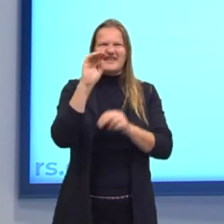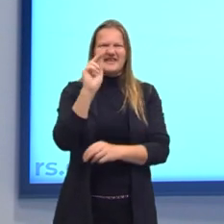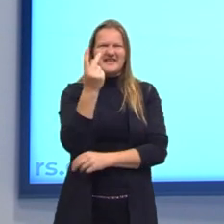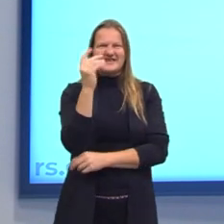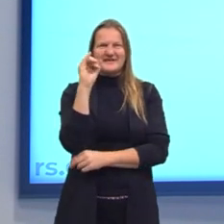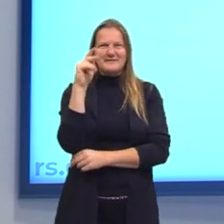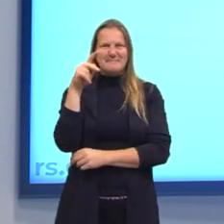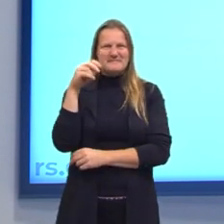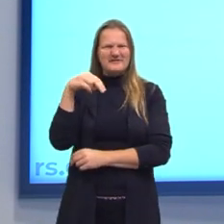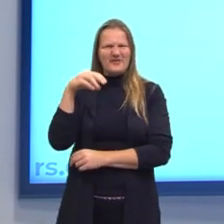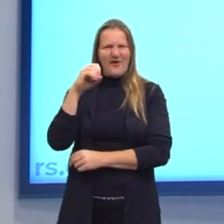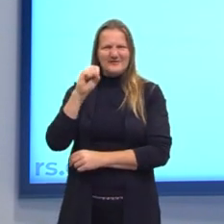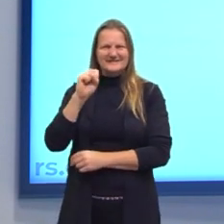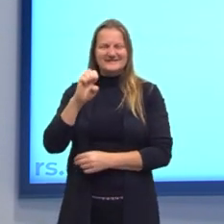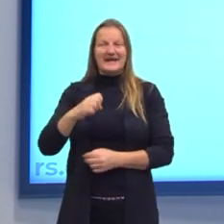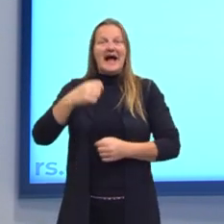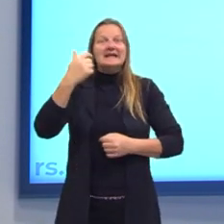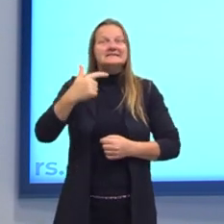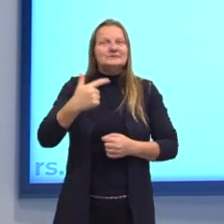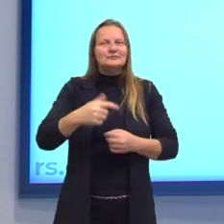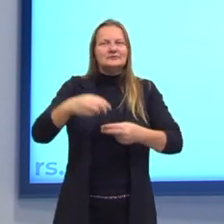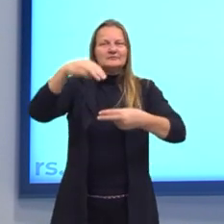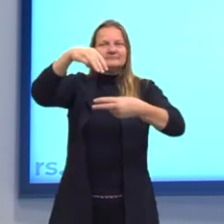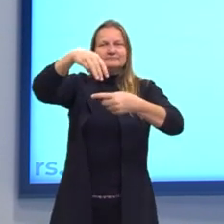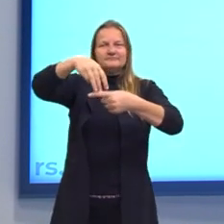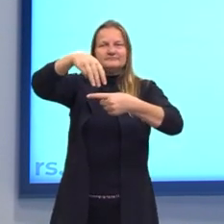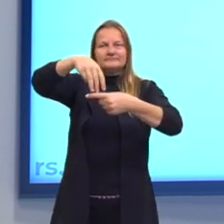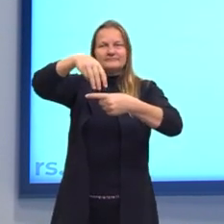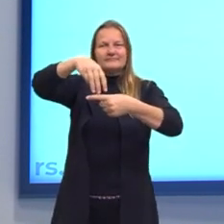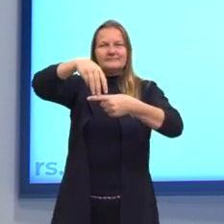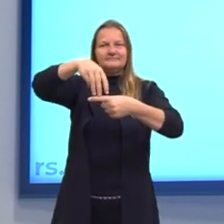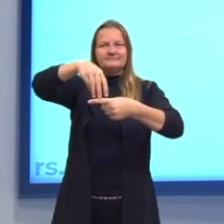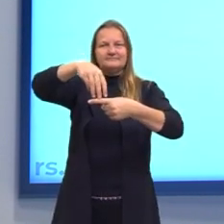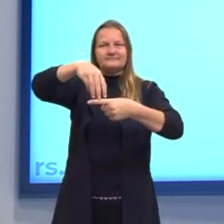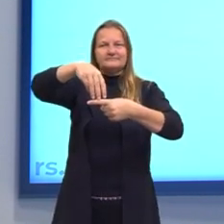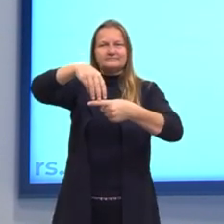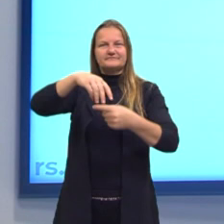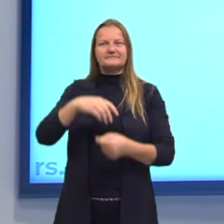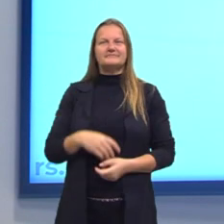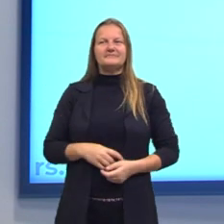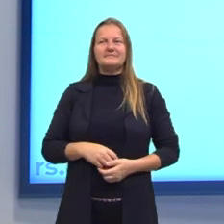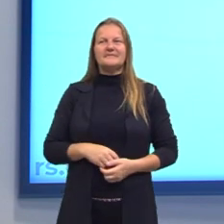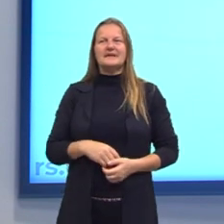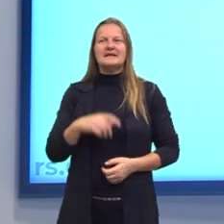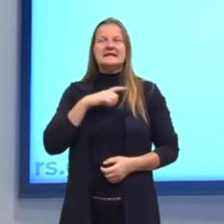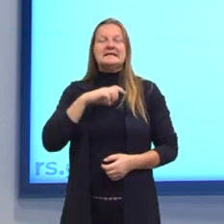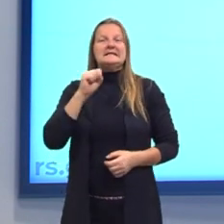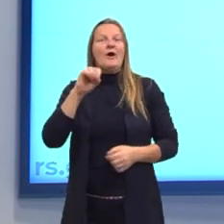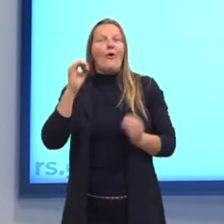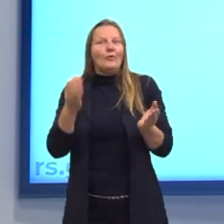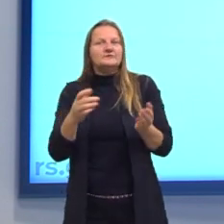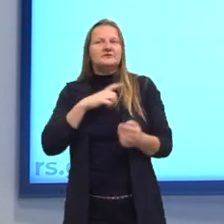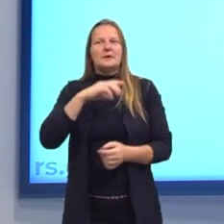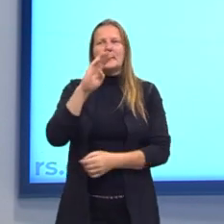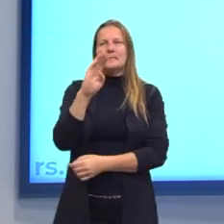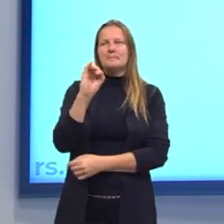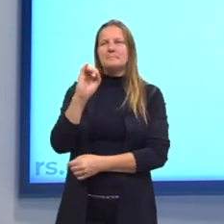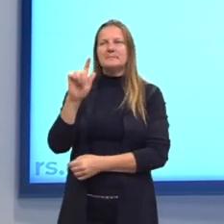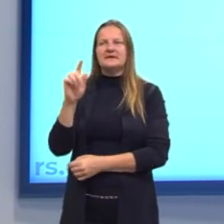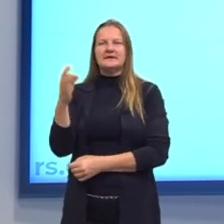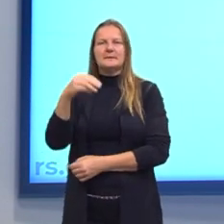tem a ver com Big Mac, tá? Eu não sei se hoje o McDonald's ainda usa essa